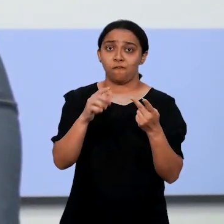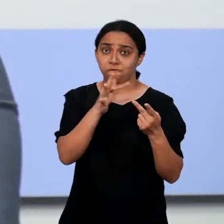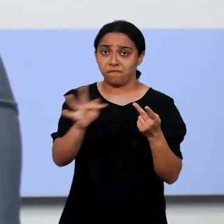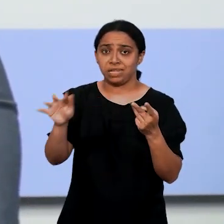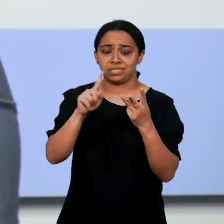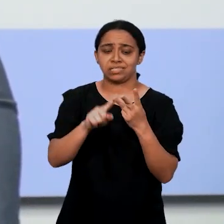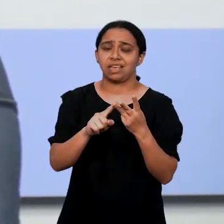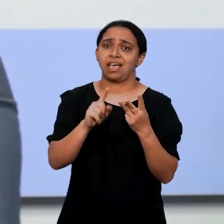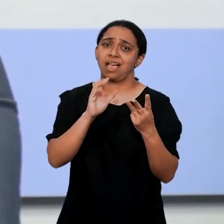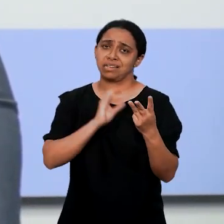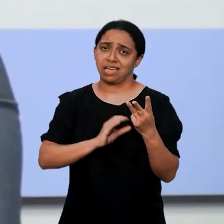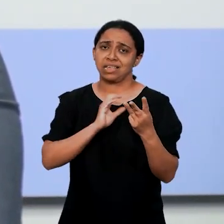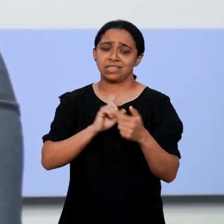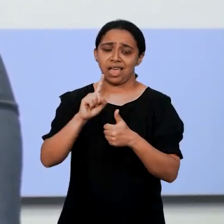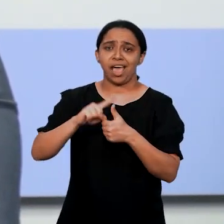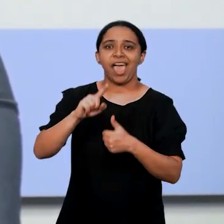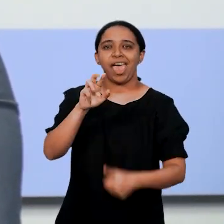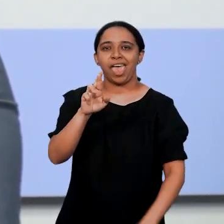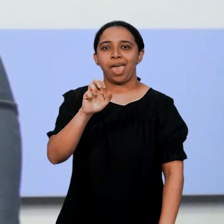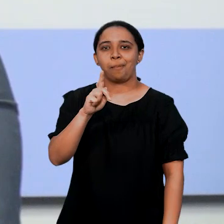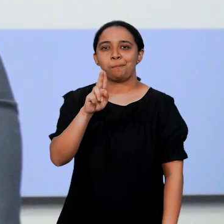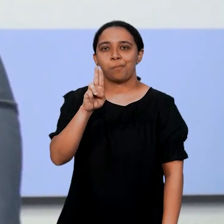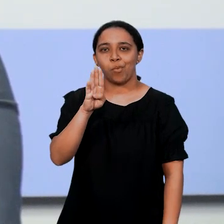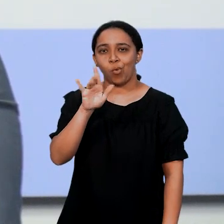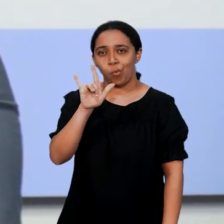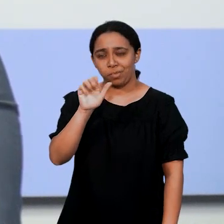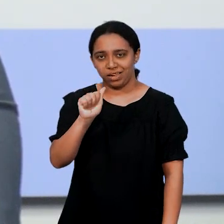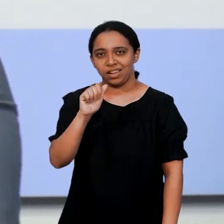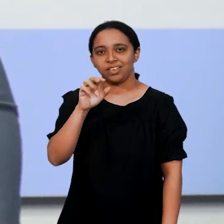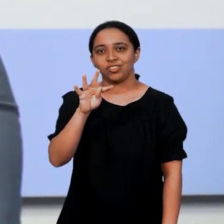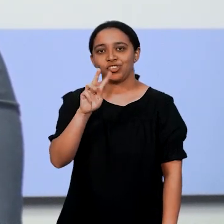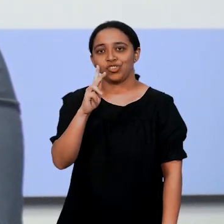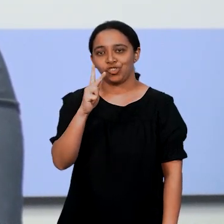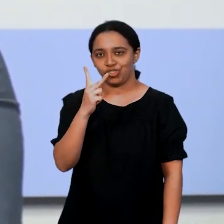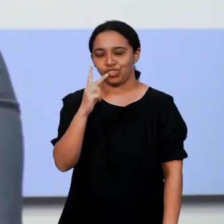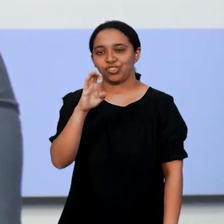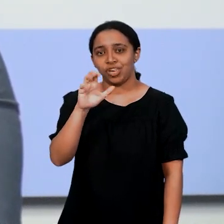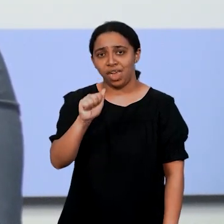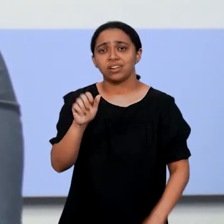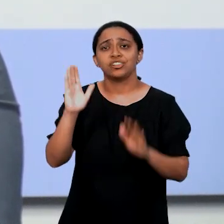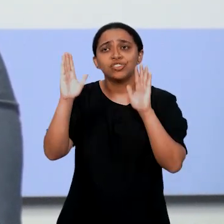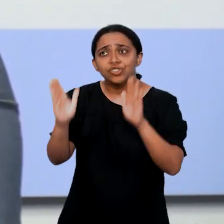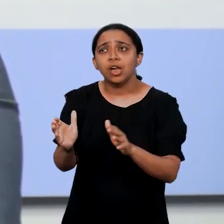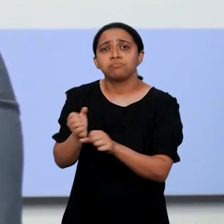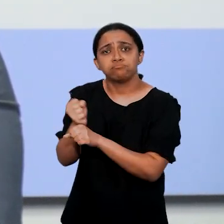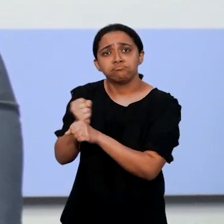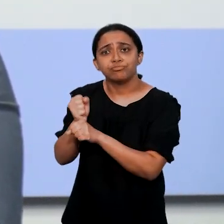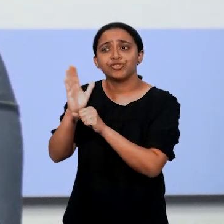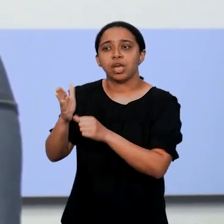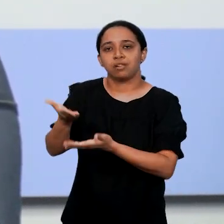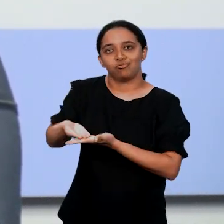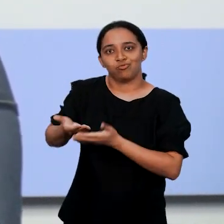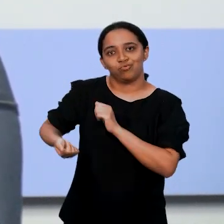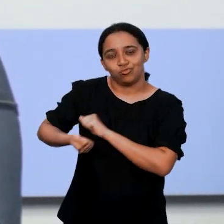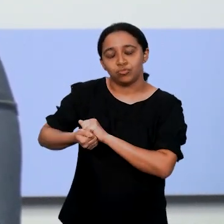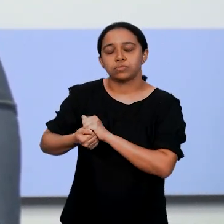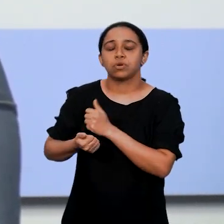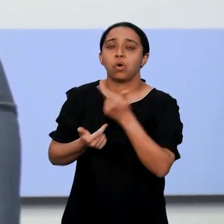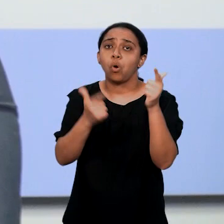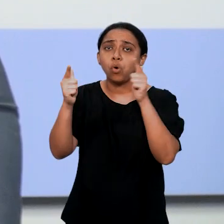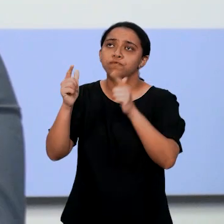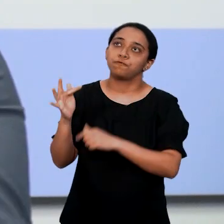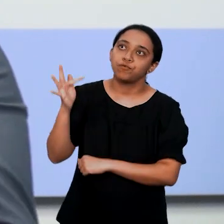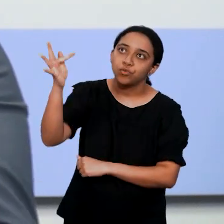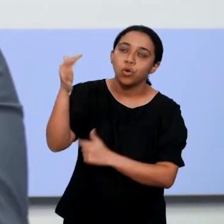da França e do Canadá, que estão no ano escolar aqui dentro do Instituto Federal, e que devem, nos anos seguintes, se ampliar em outros